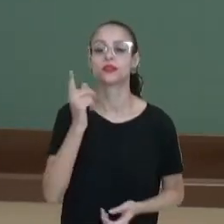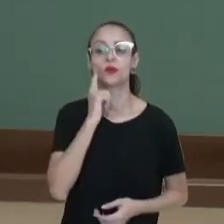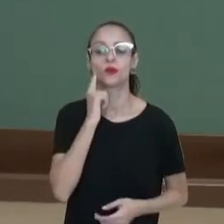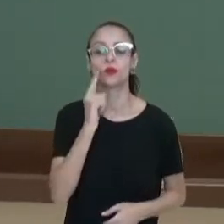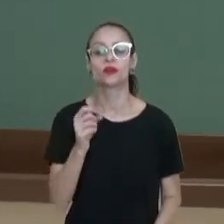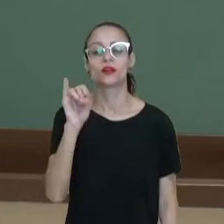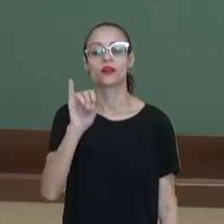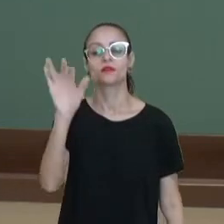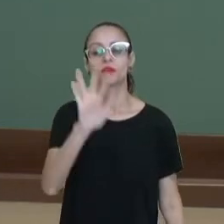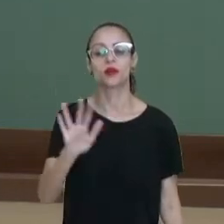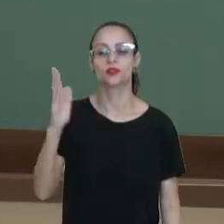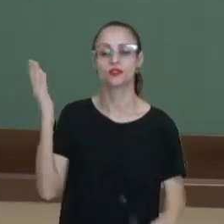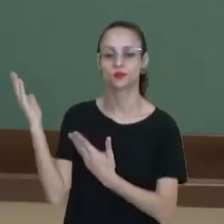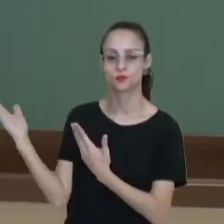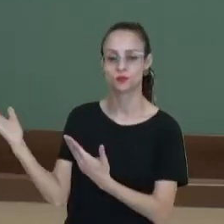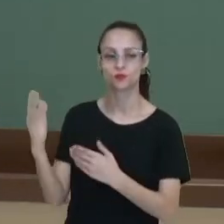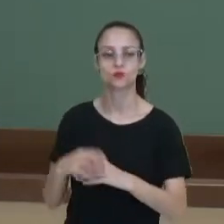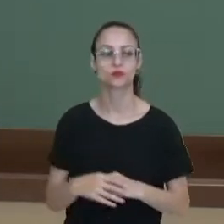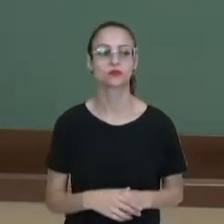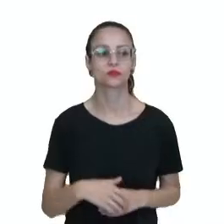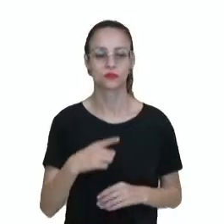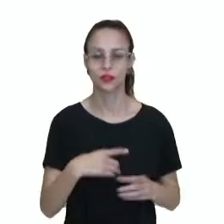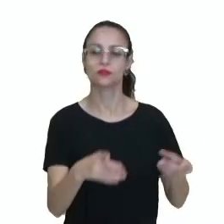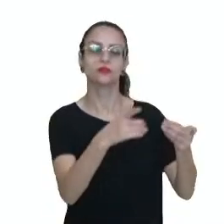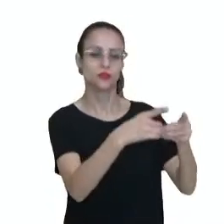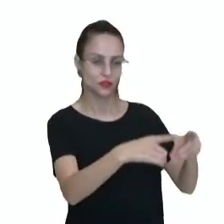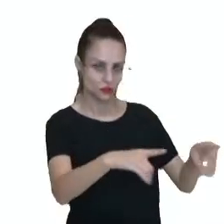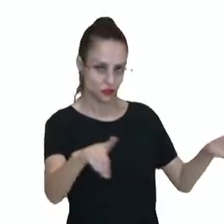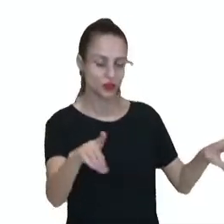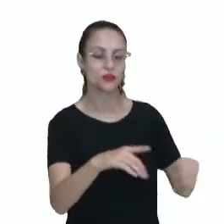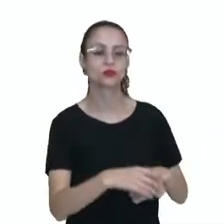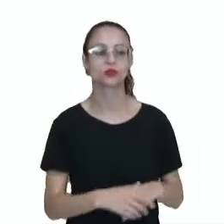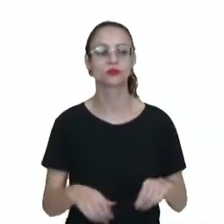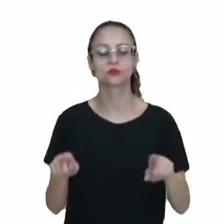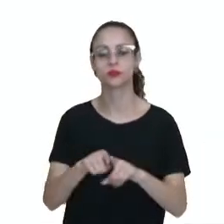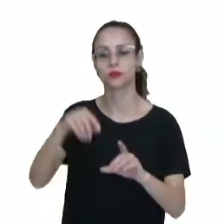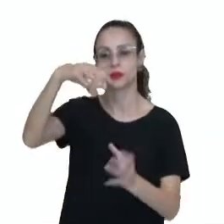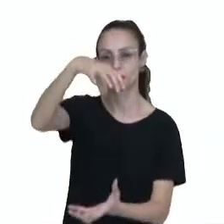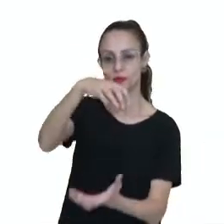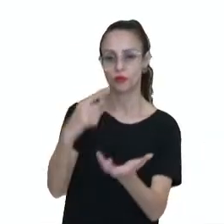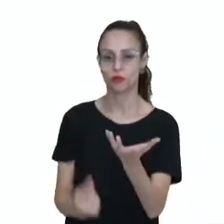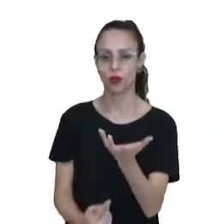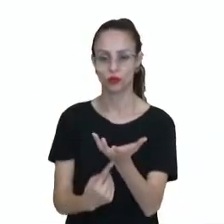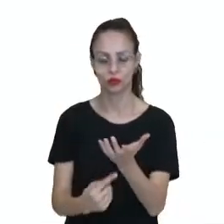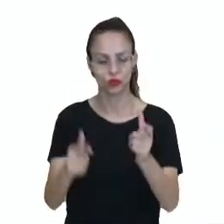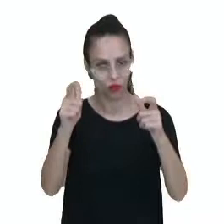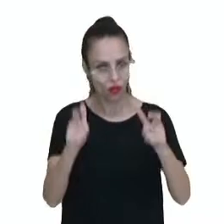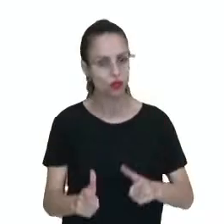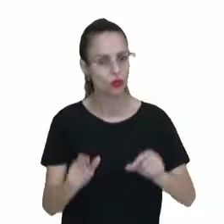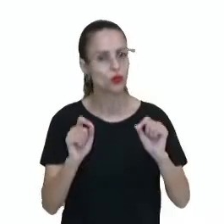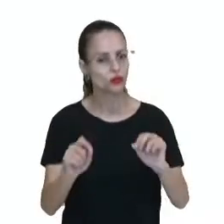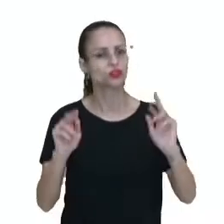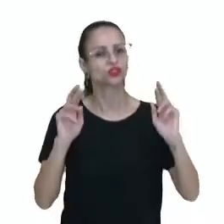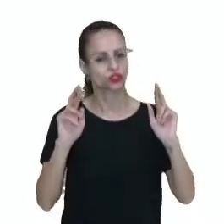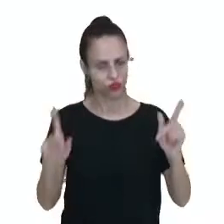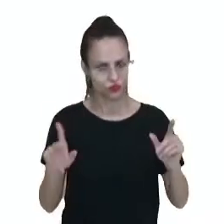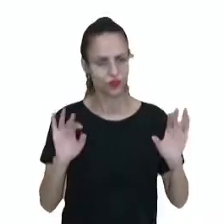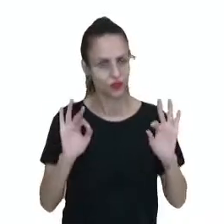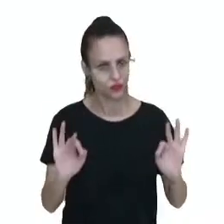imagens que eu trago para vocês. Nós temos o deserto e o polo sul. São regiões totalmente diferentes.